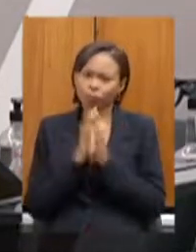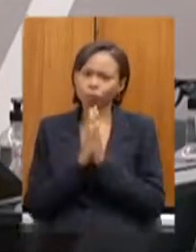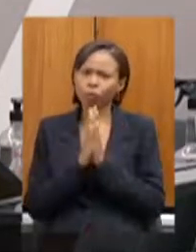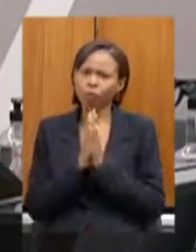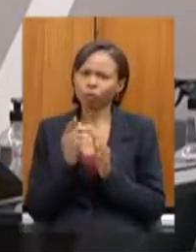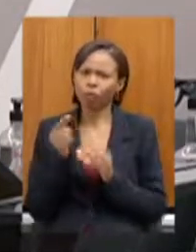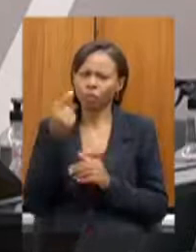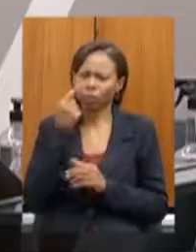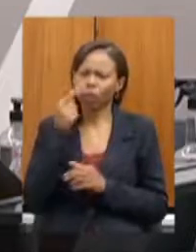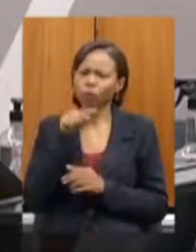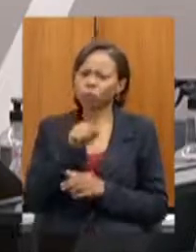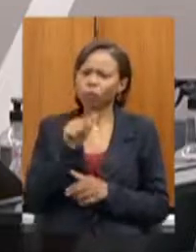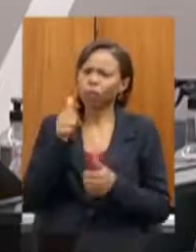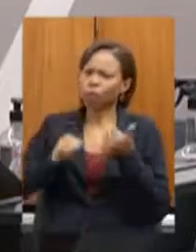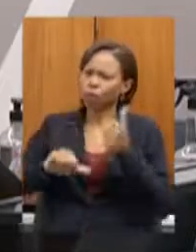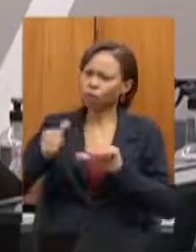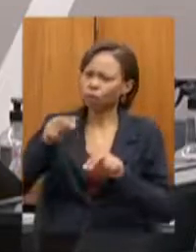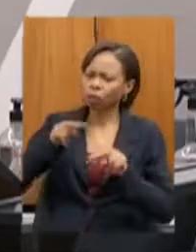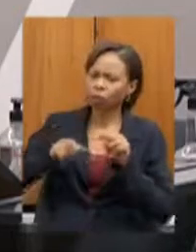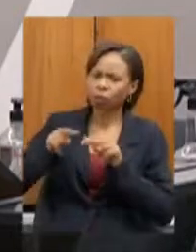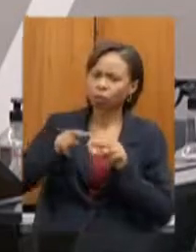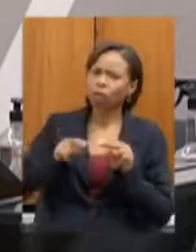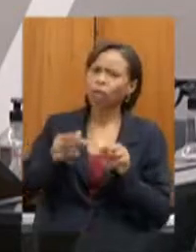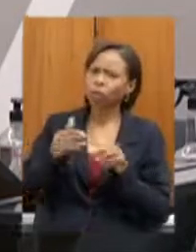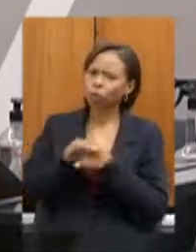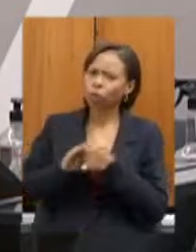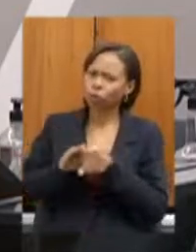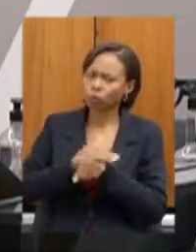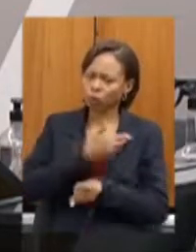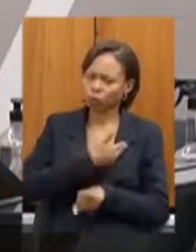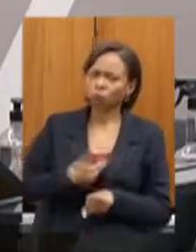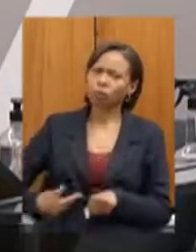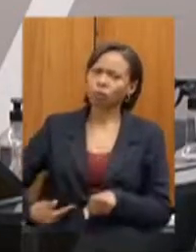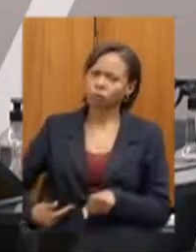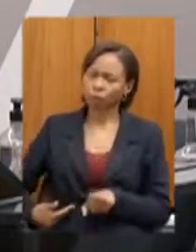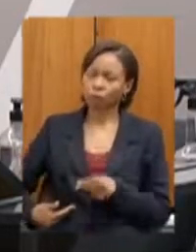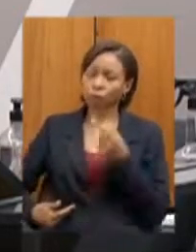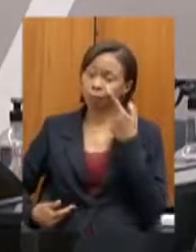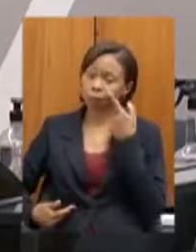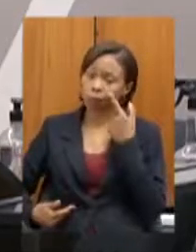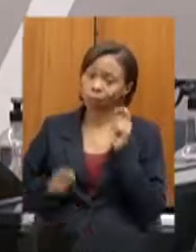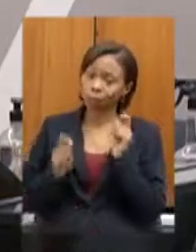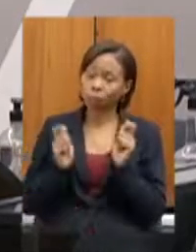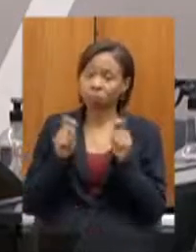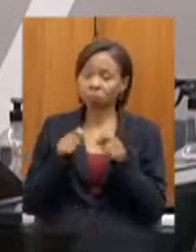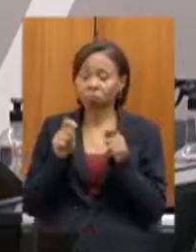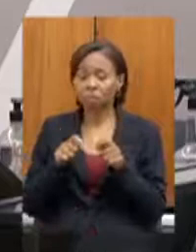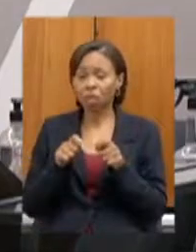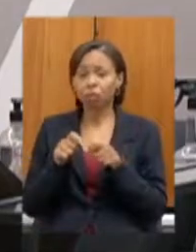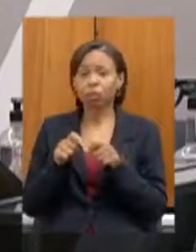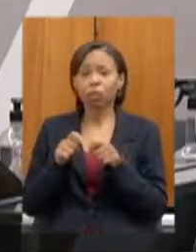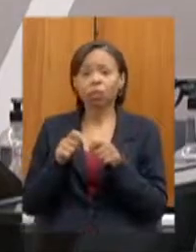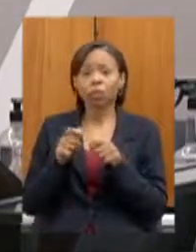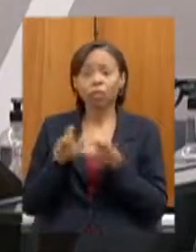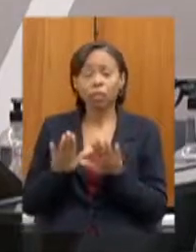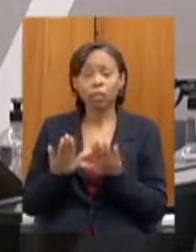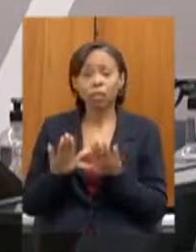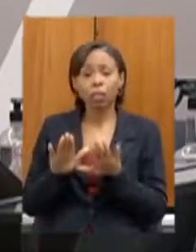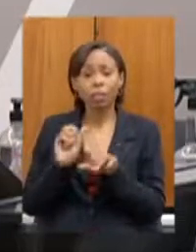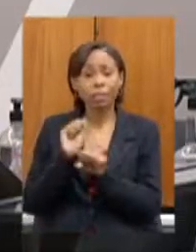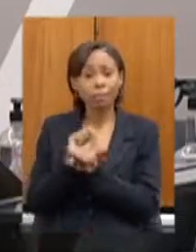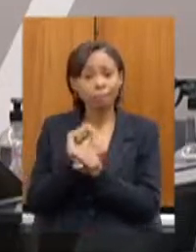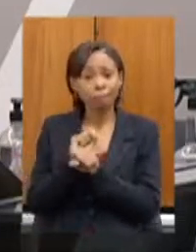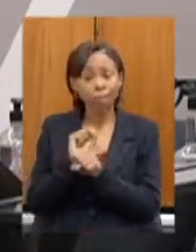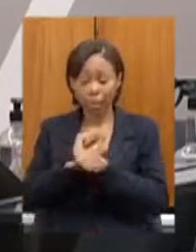avaliasse junto ao nosso governador essa possibilidade de nós só tratarmos disso depois do